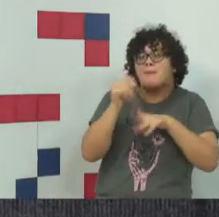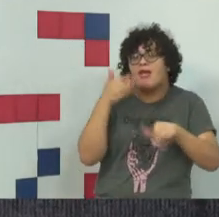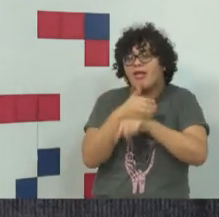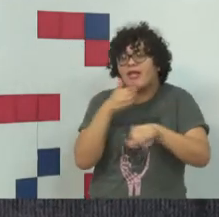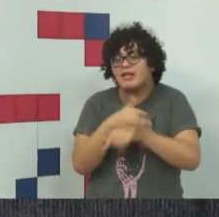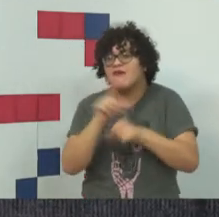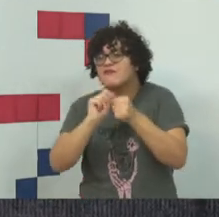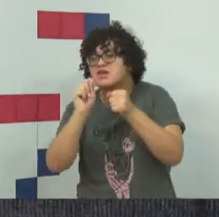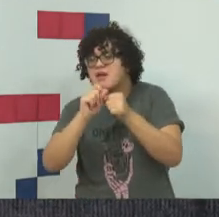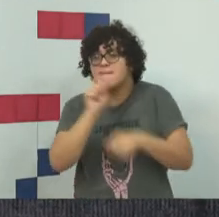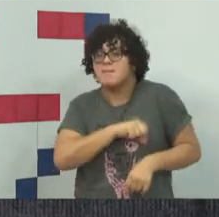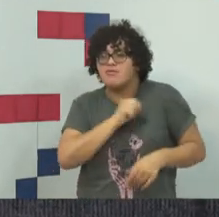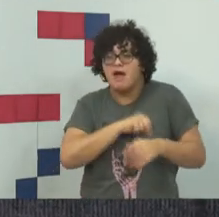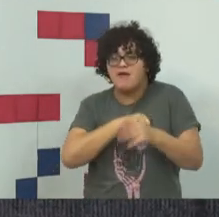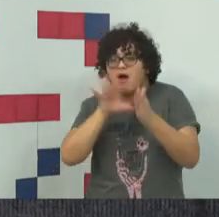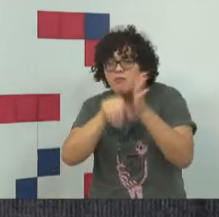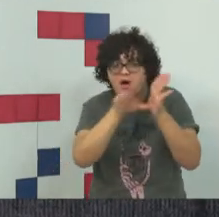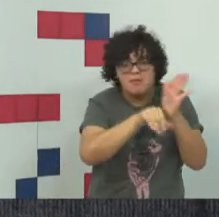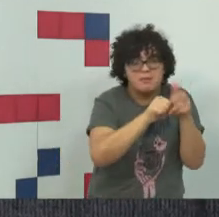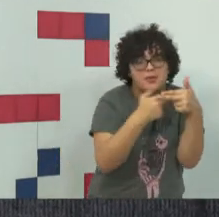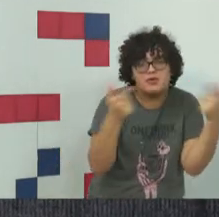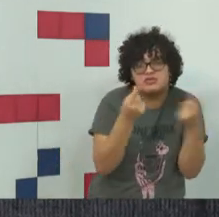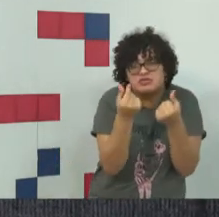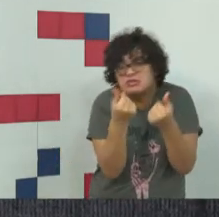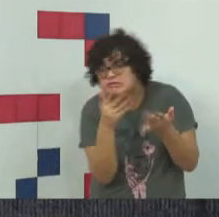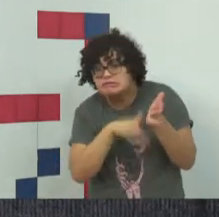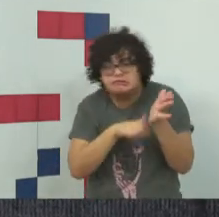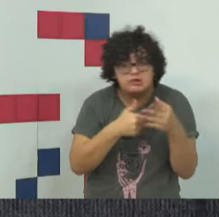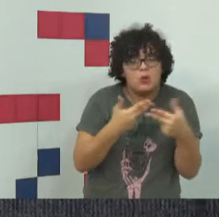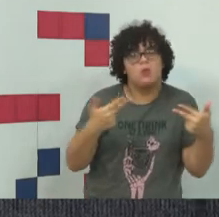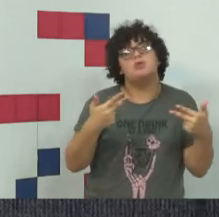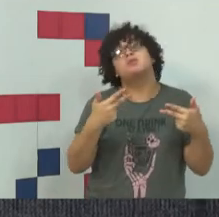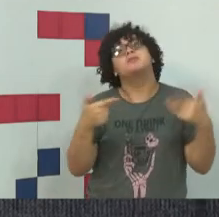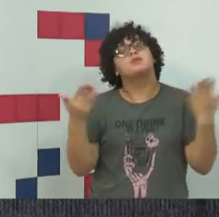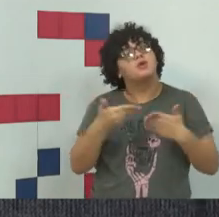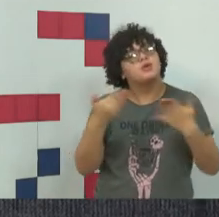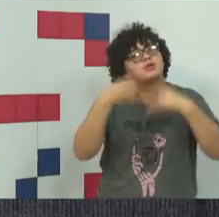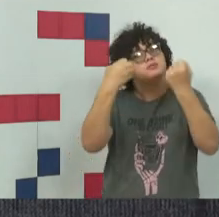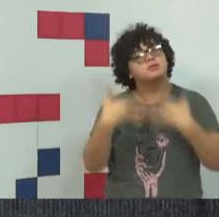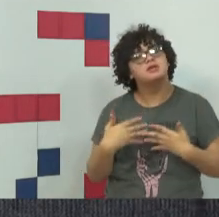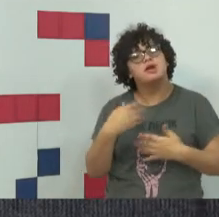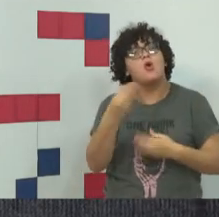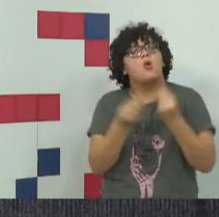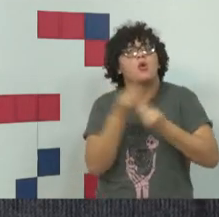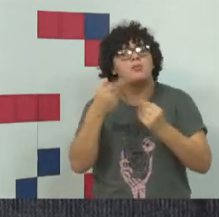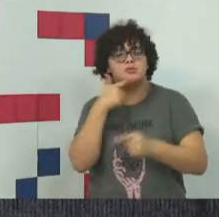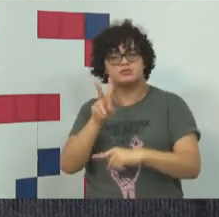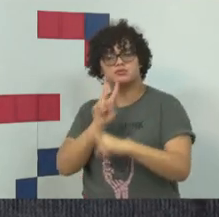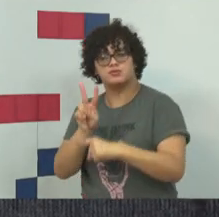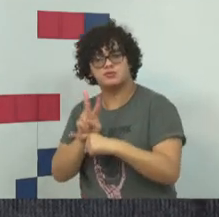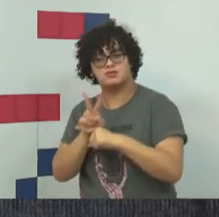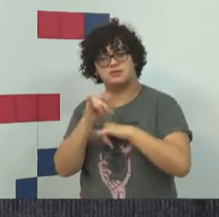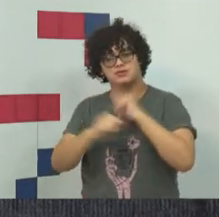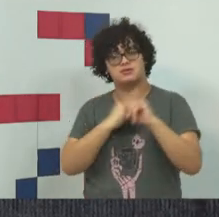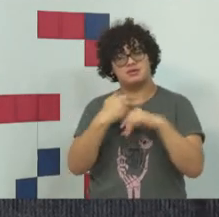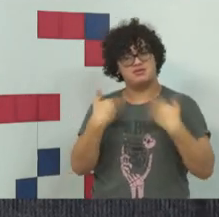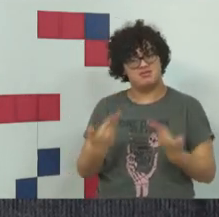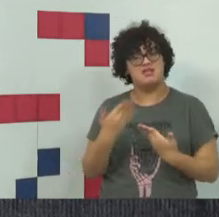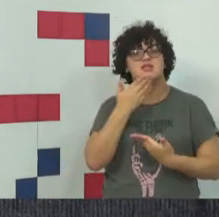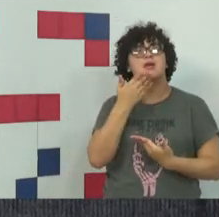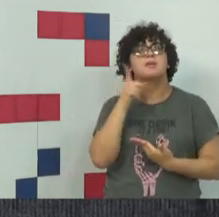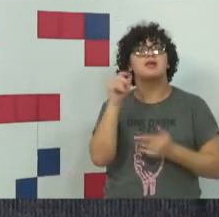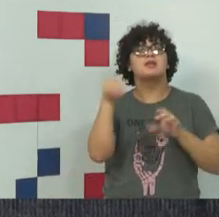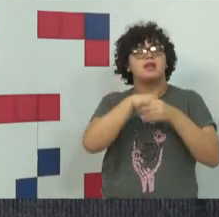disso e é por isso que nós estamos aqui para trazer um olhar sobre a forma de nos protegermos, o que podemos fazer dentro da